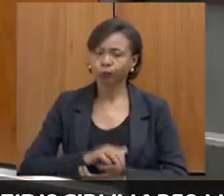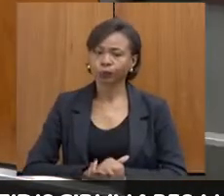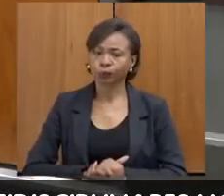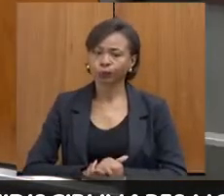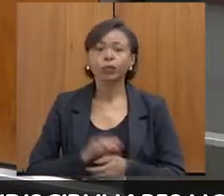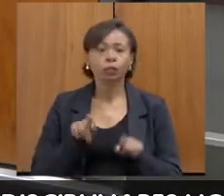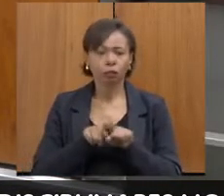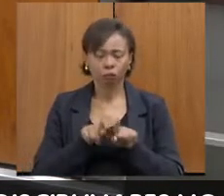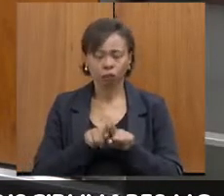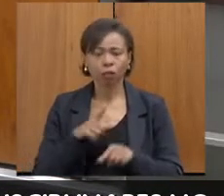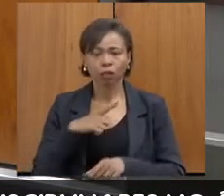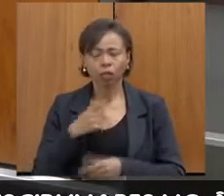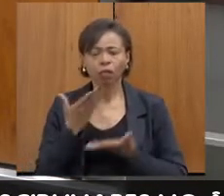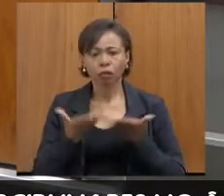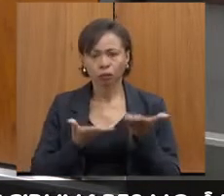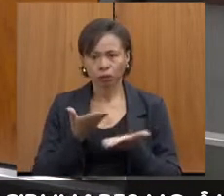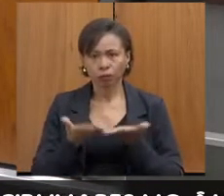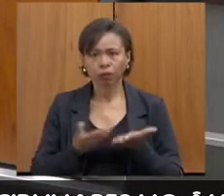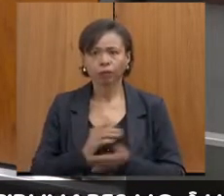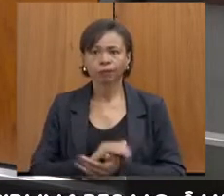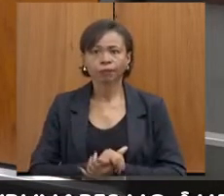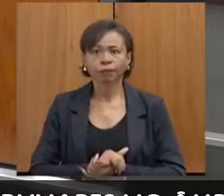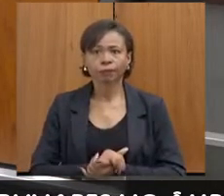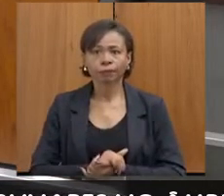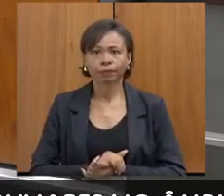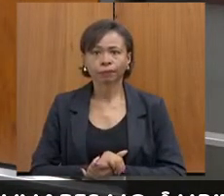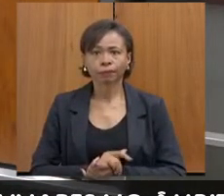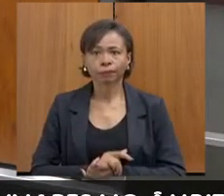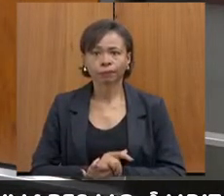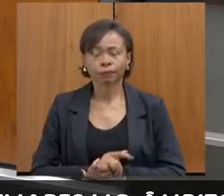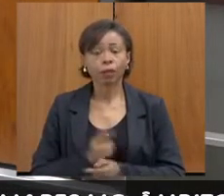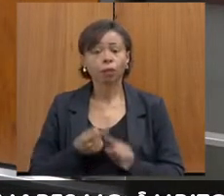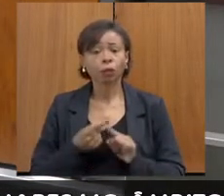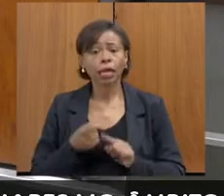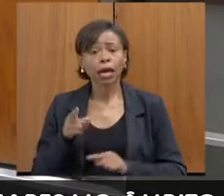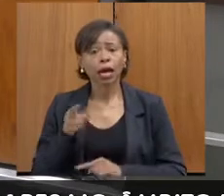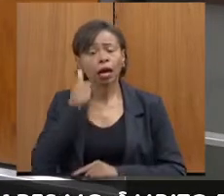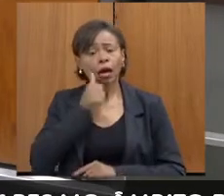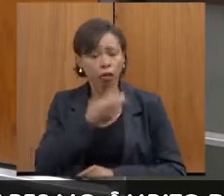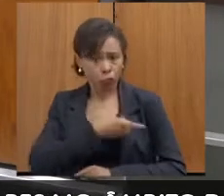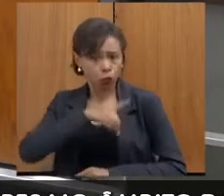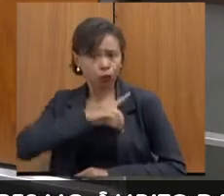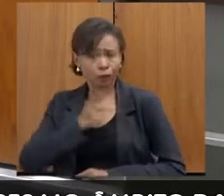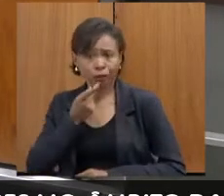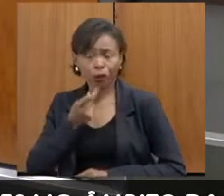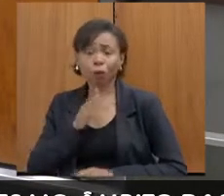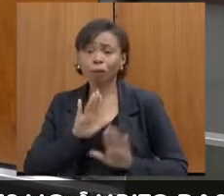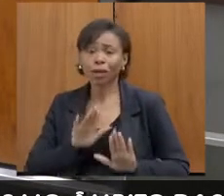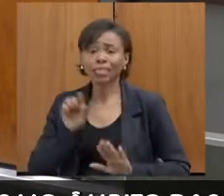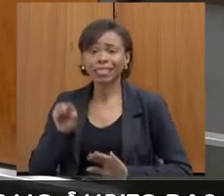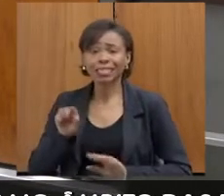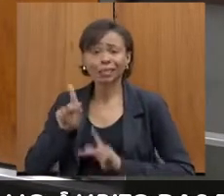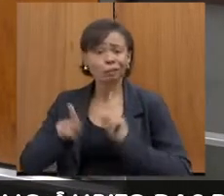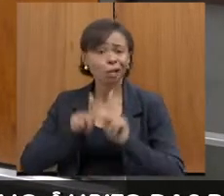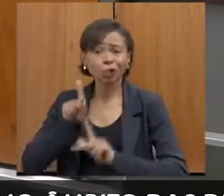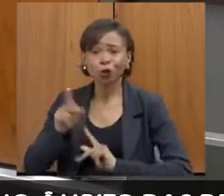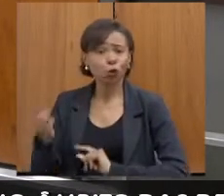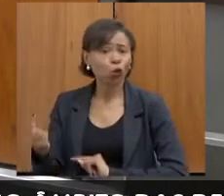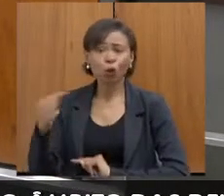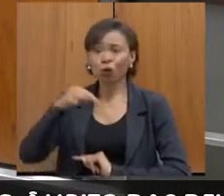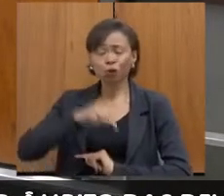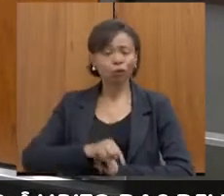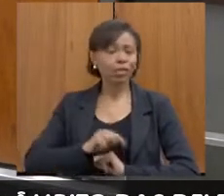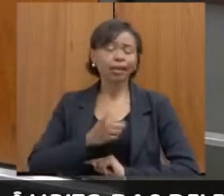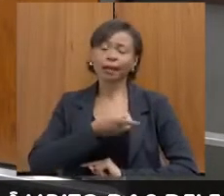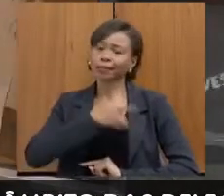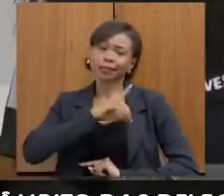Também. É importante, já que a delegada tocou nesse assunto, infelizmente, esse público não acessa a delegacia. Então, assim, por mais que a gente fala